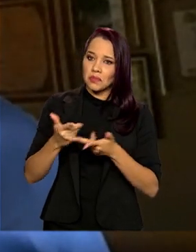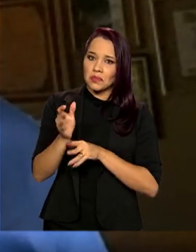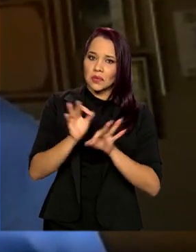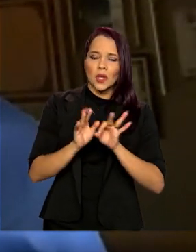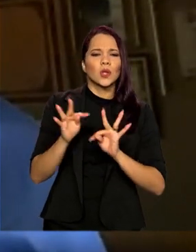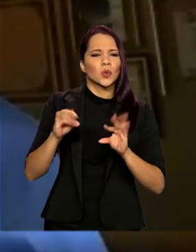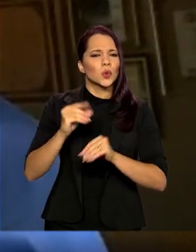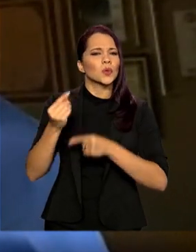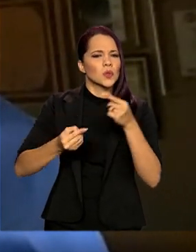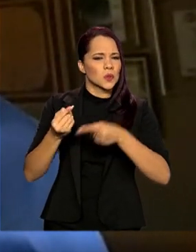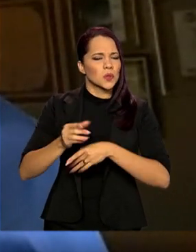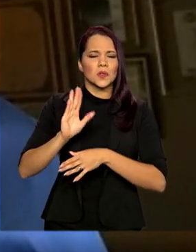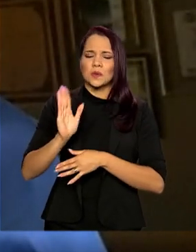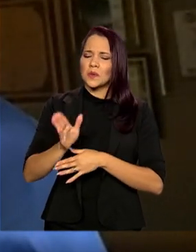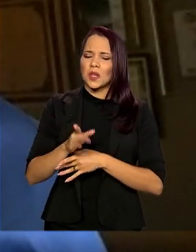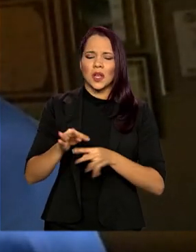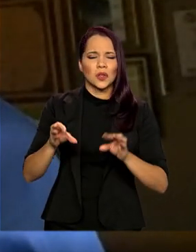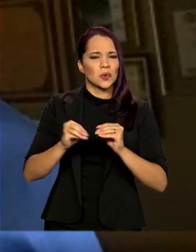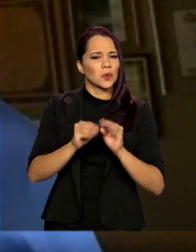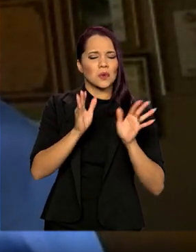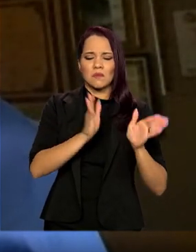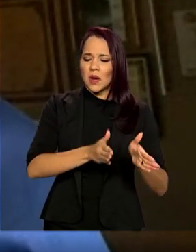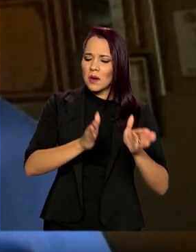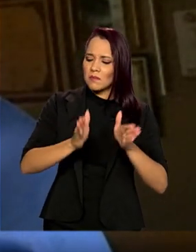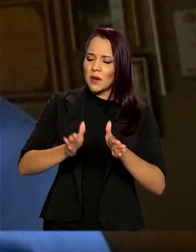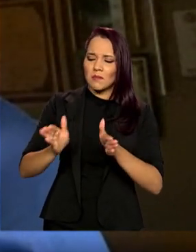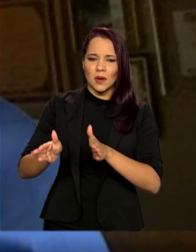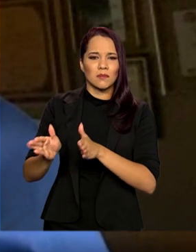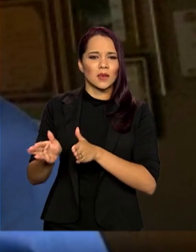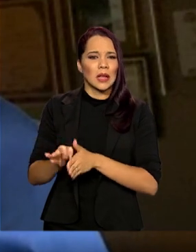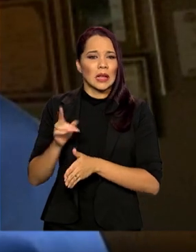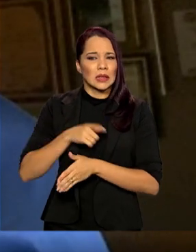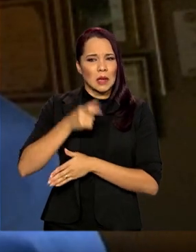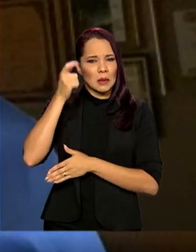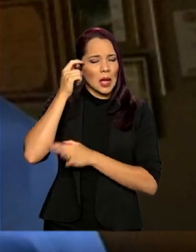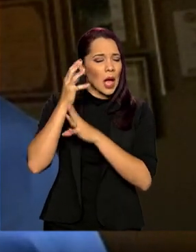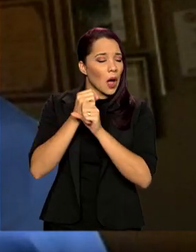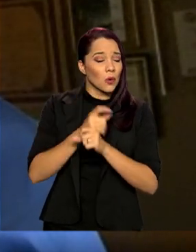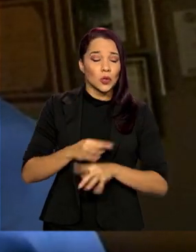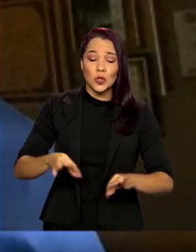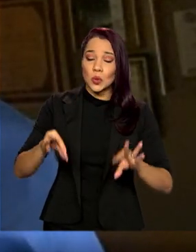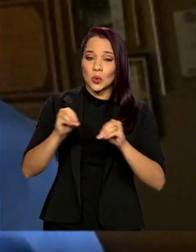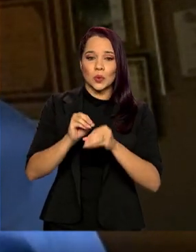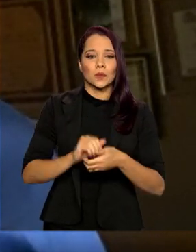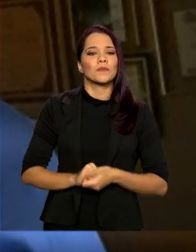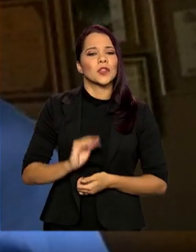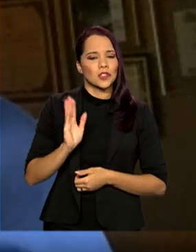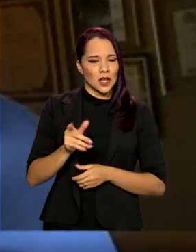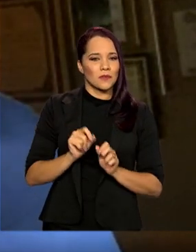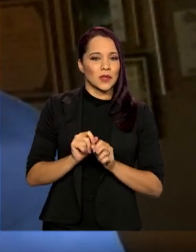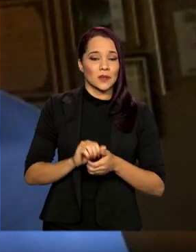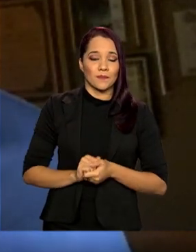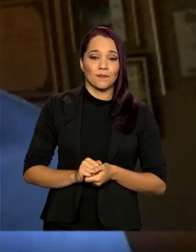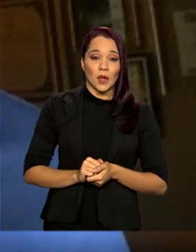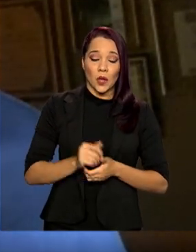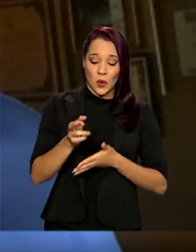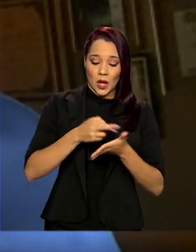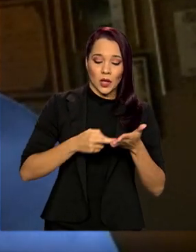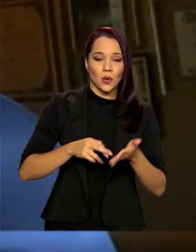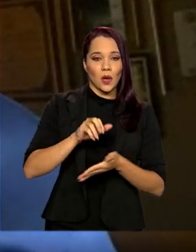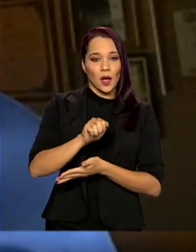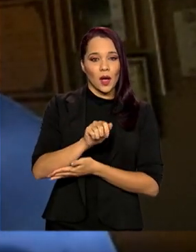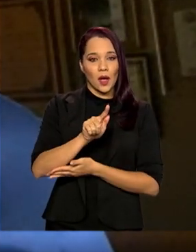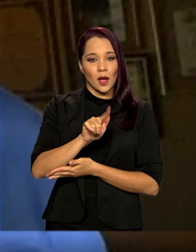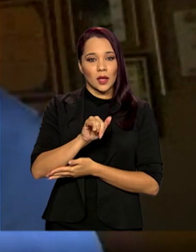tudo discutido isso, tudo bem delineado, temos memória de cálculo de tudo, tudo isso. Já fizemos. E o relator, o Aguinaldo